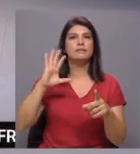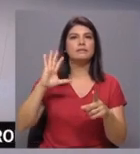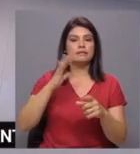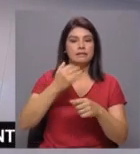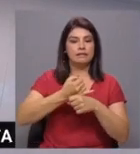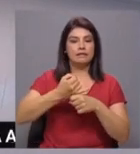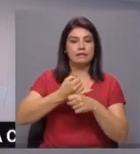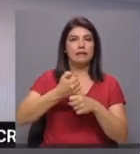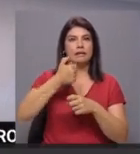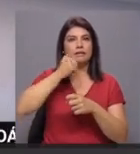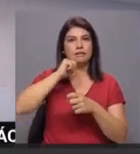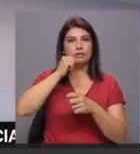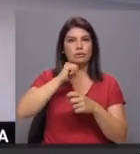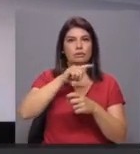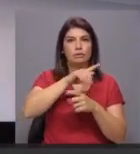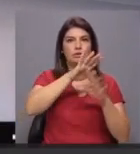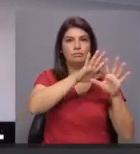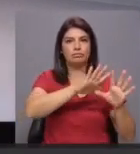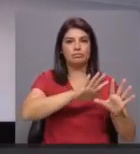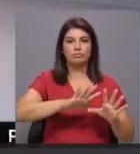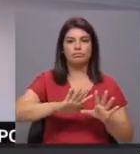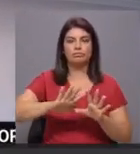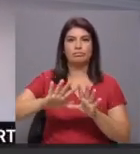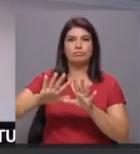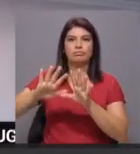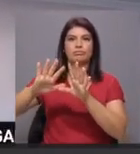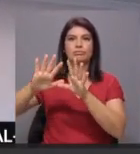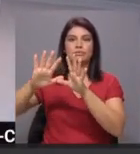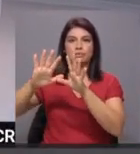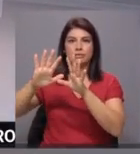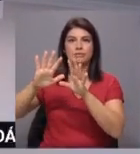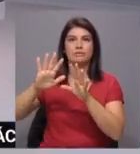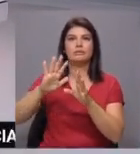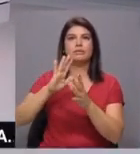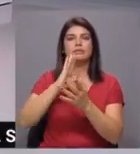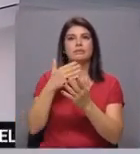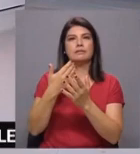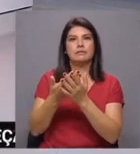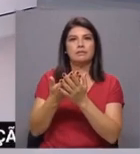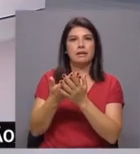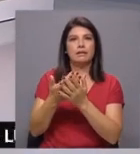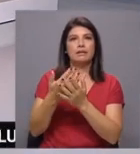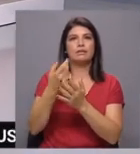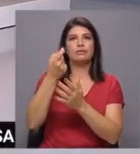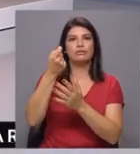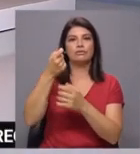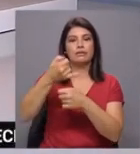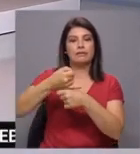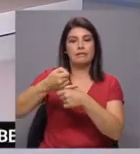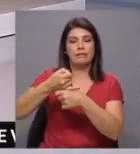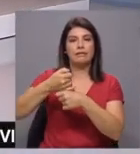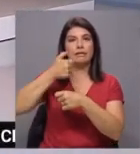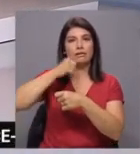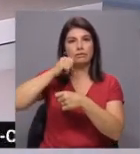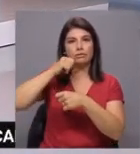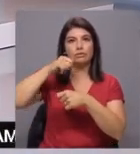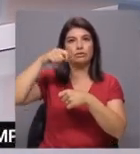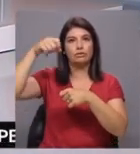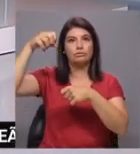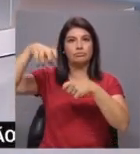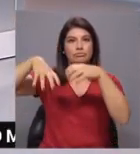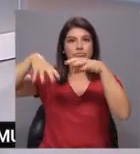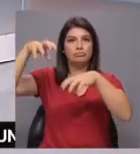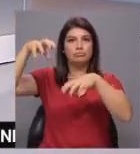dos Açores, gradualmente a enfraquecer com a aproximação da superfície frontal fria, que irá dar origem à precipitação neste arquipélago. De resto, em Portugal,